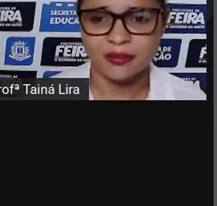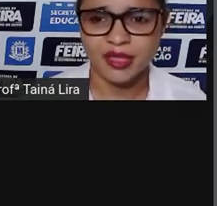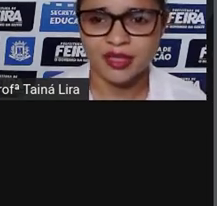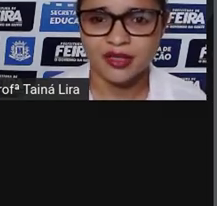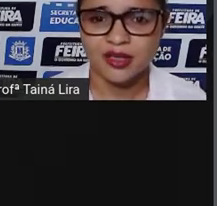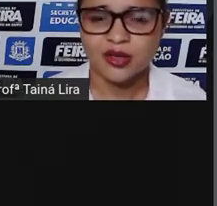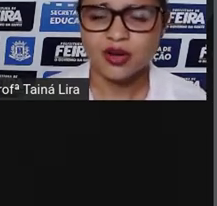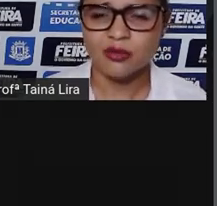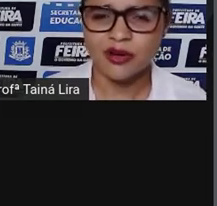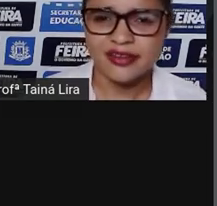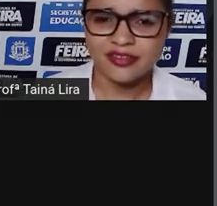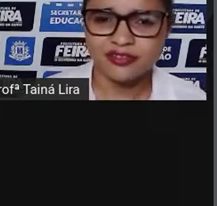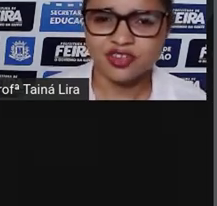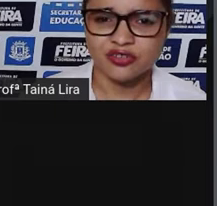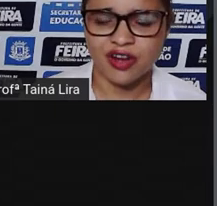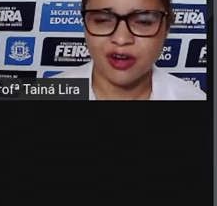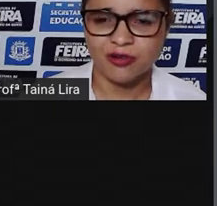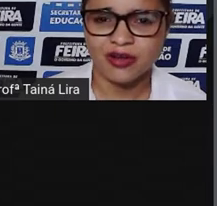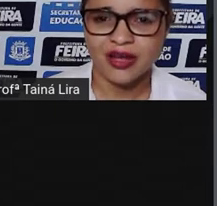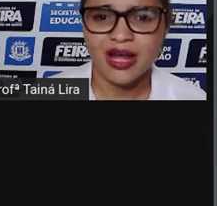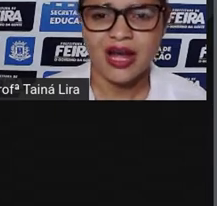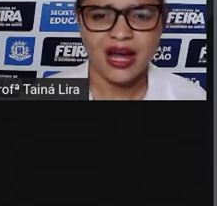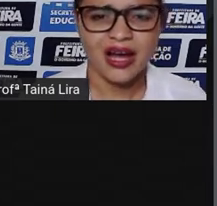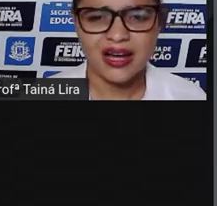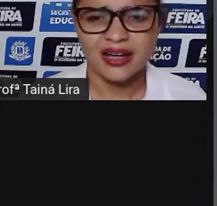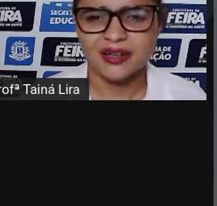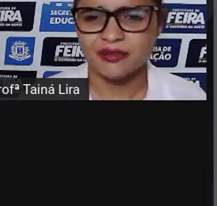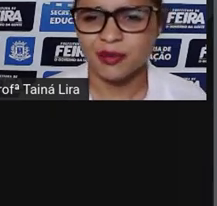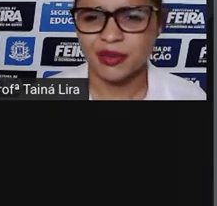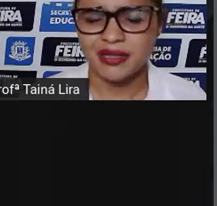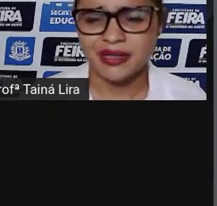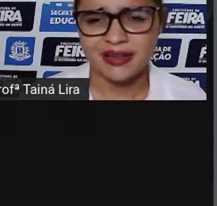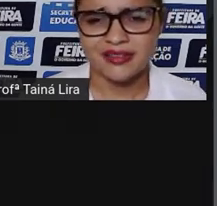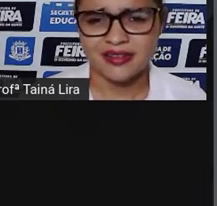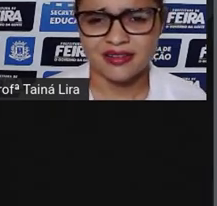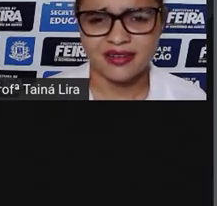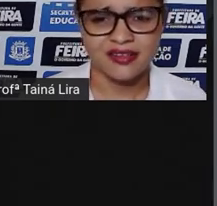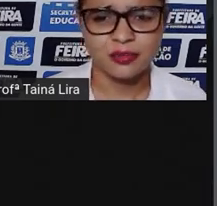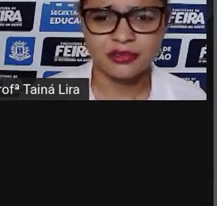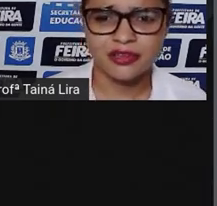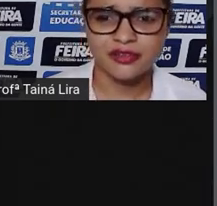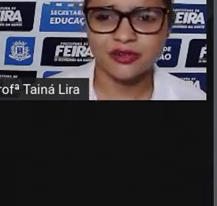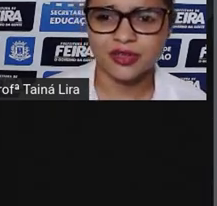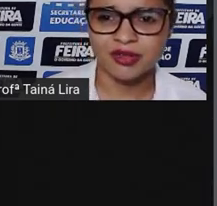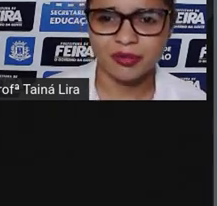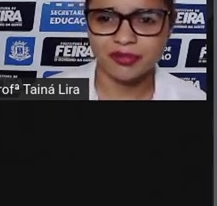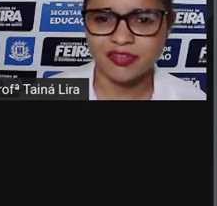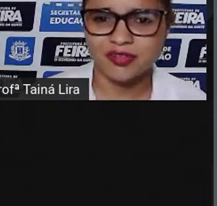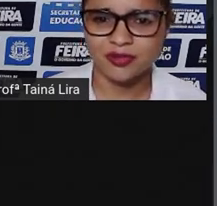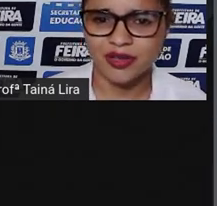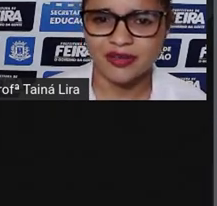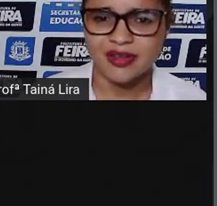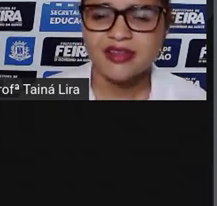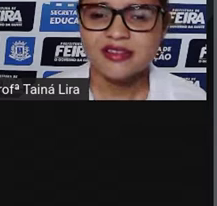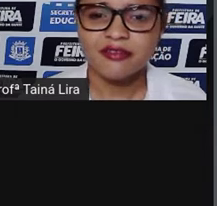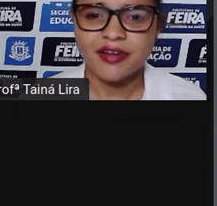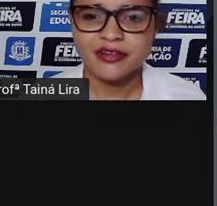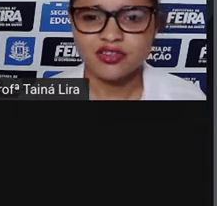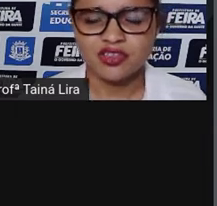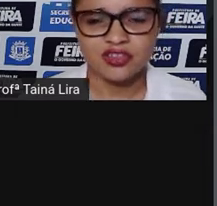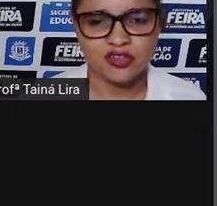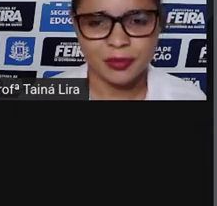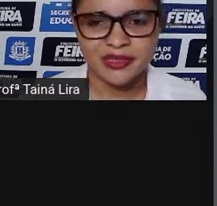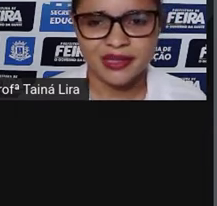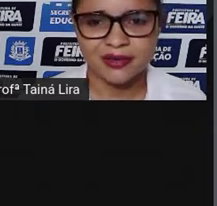e quis saber. Como é esse festival? Ah, é uma beleza, respondeu sorrindo a professora. São